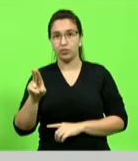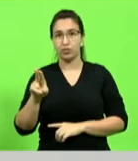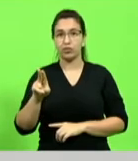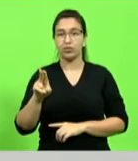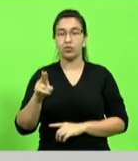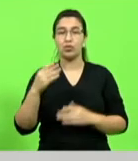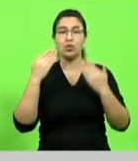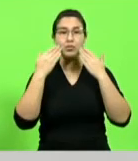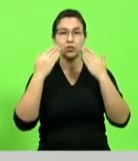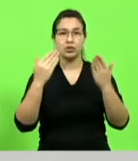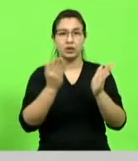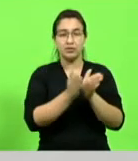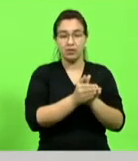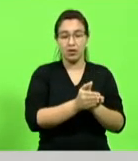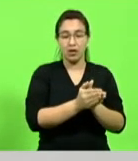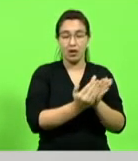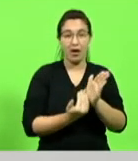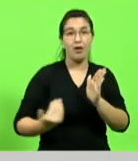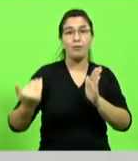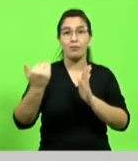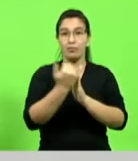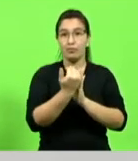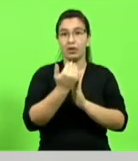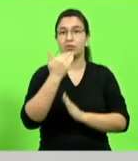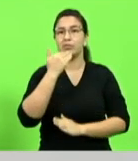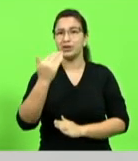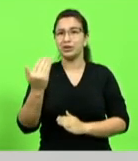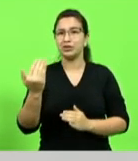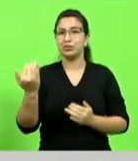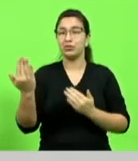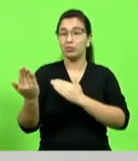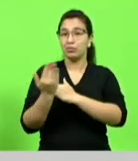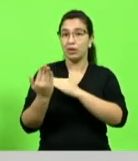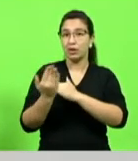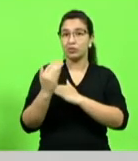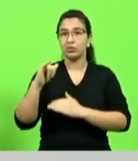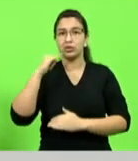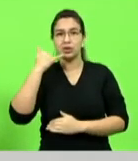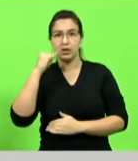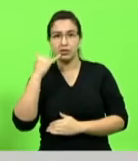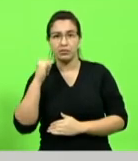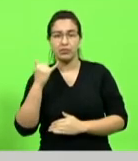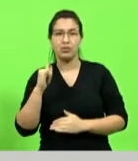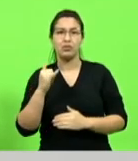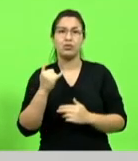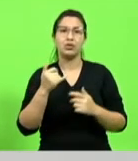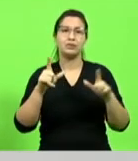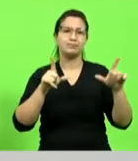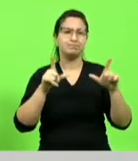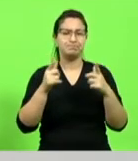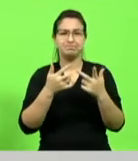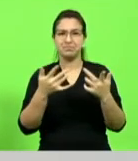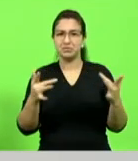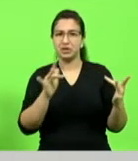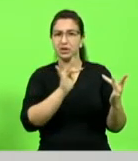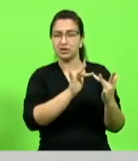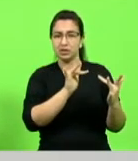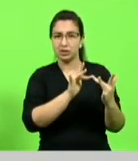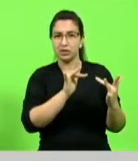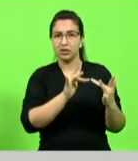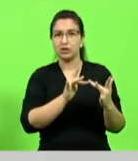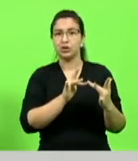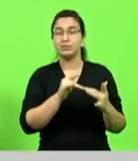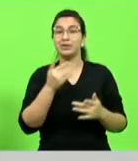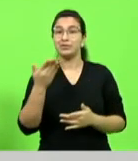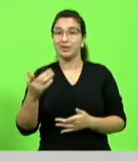base no aumento em pedidos de ajuda em linhas telefônicas de canais de atendimento que havia um incremento de casos